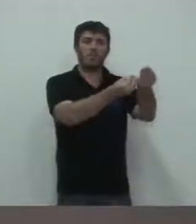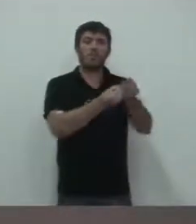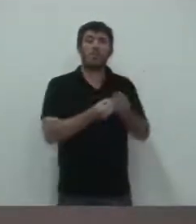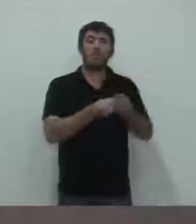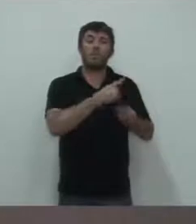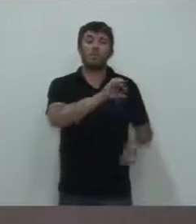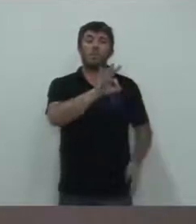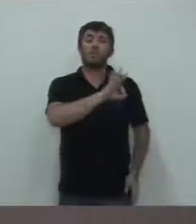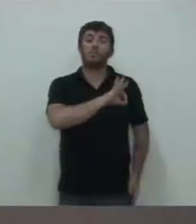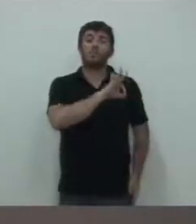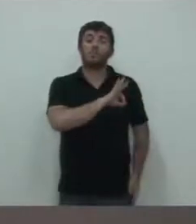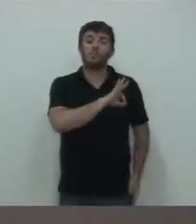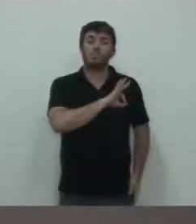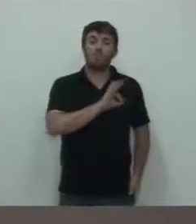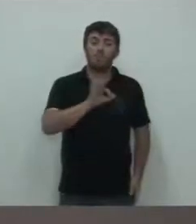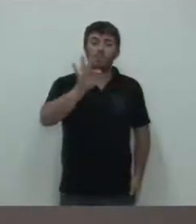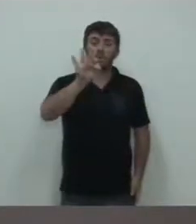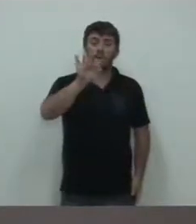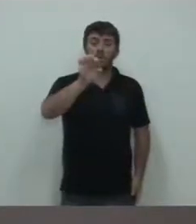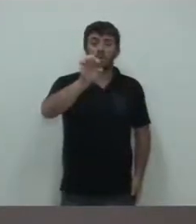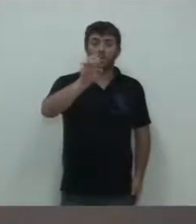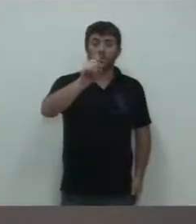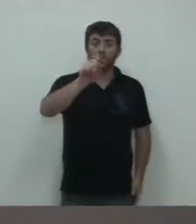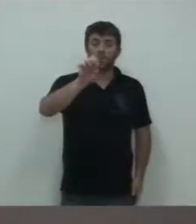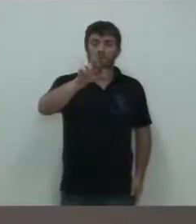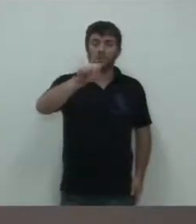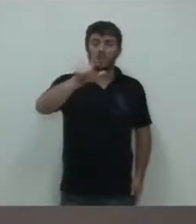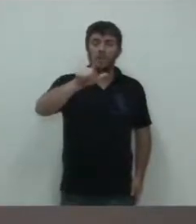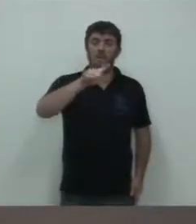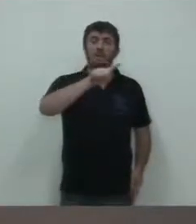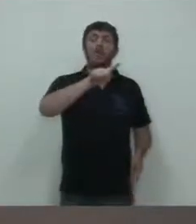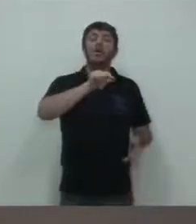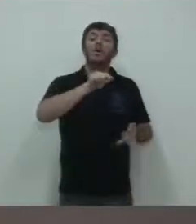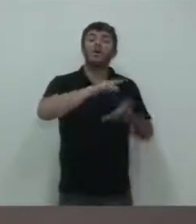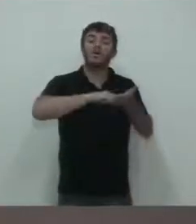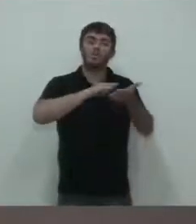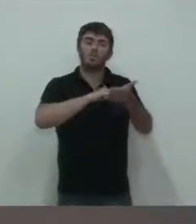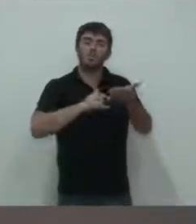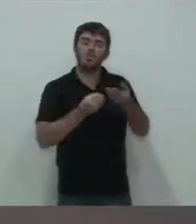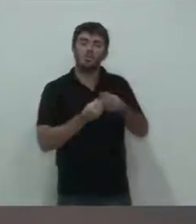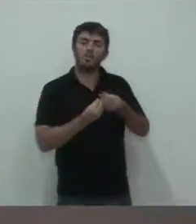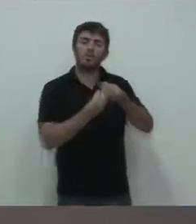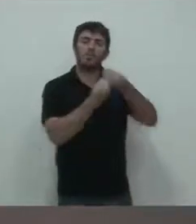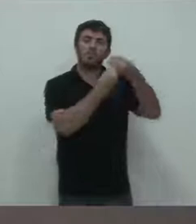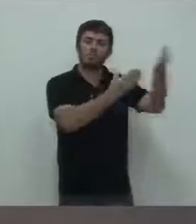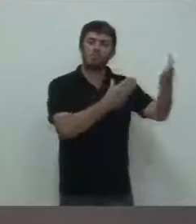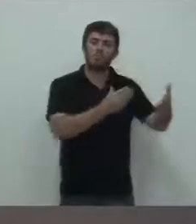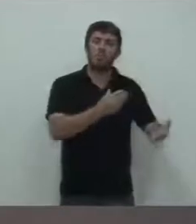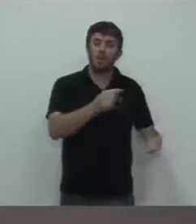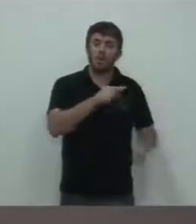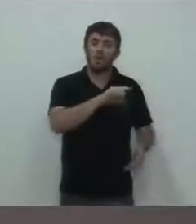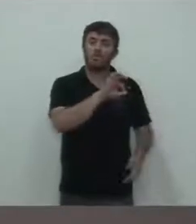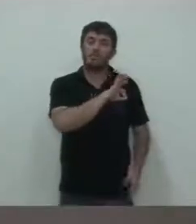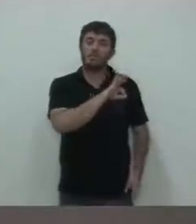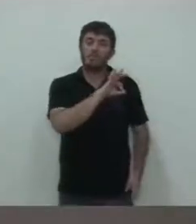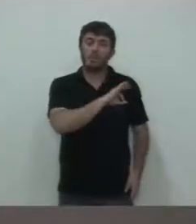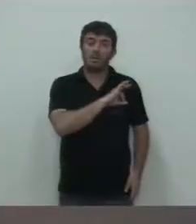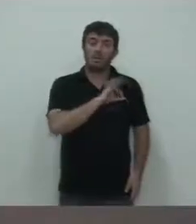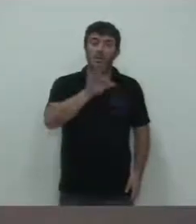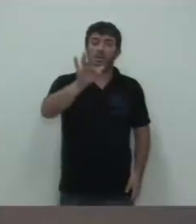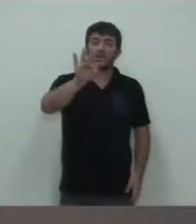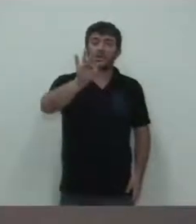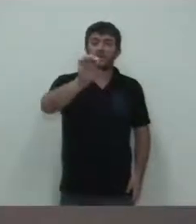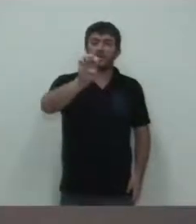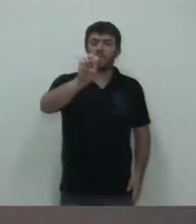da CPI, e foi mandado para eles também. Então a Polícia Federal está investigando